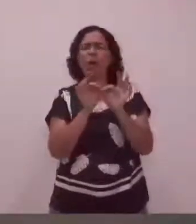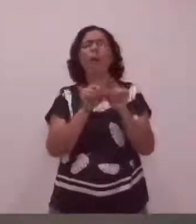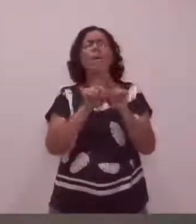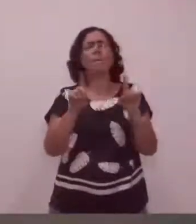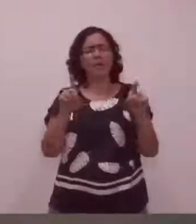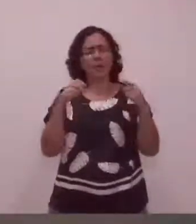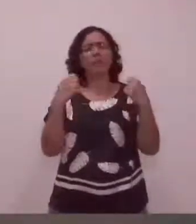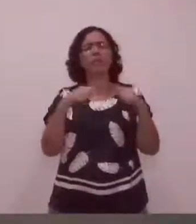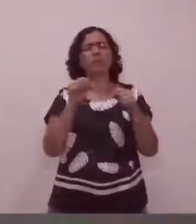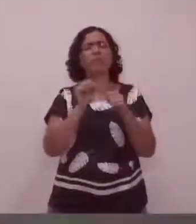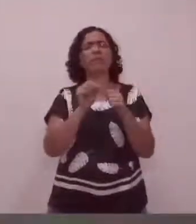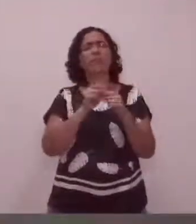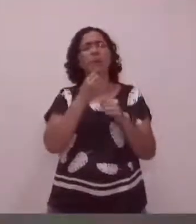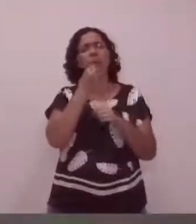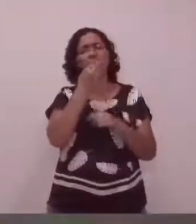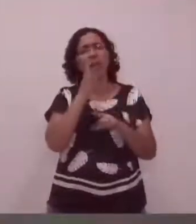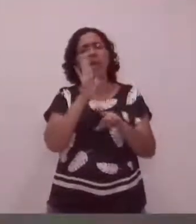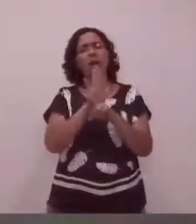faça o bem.